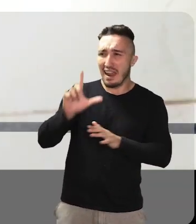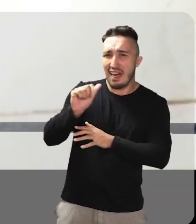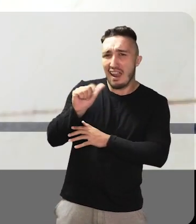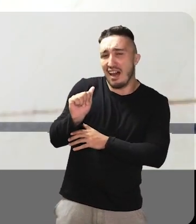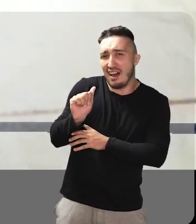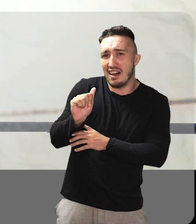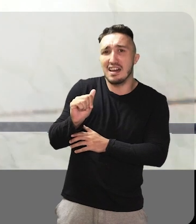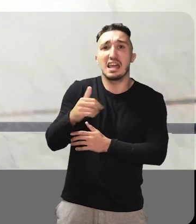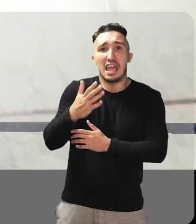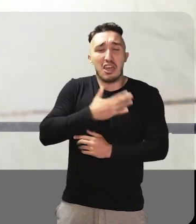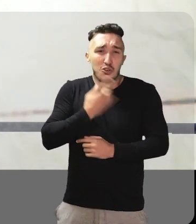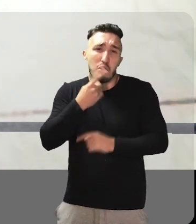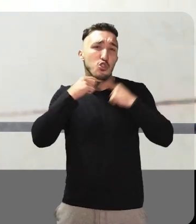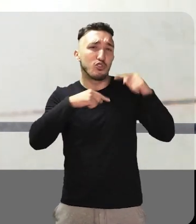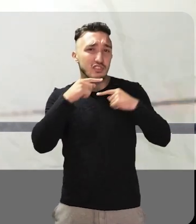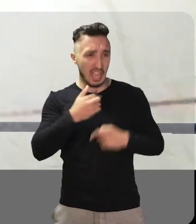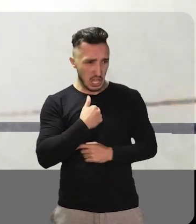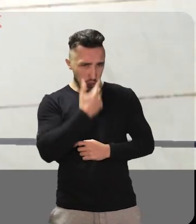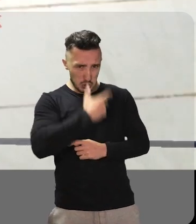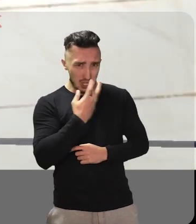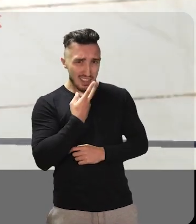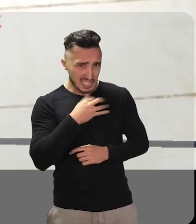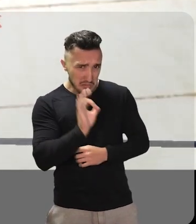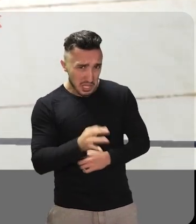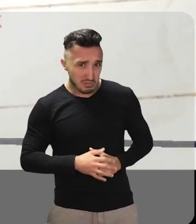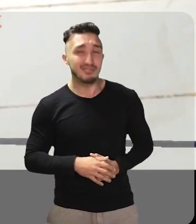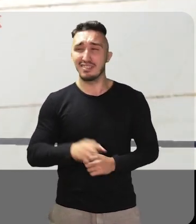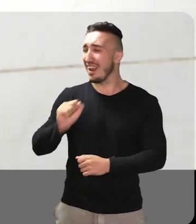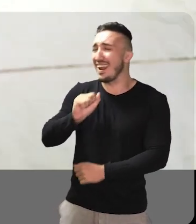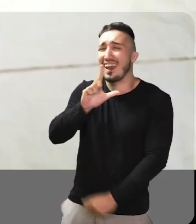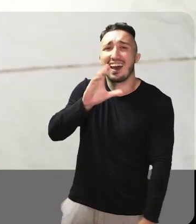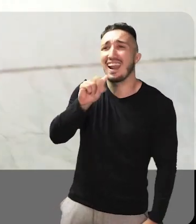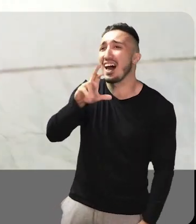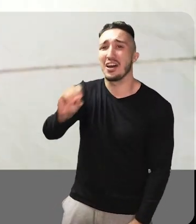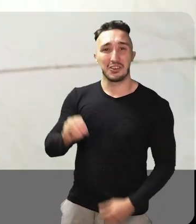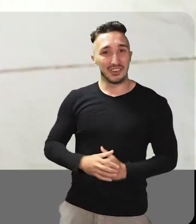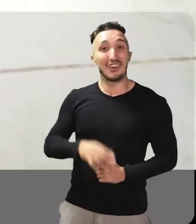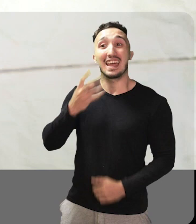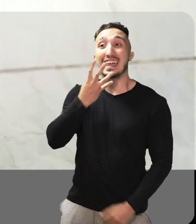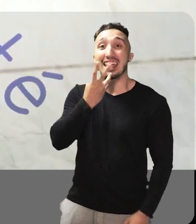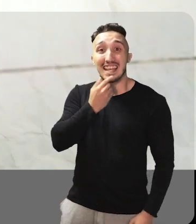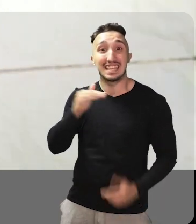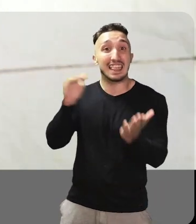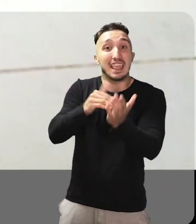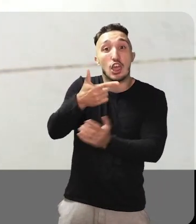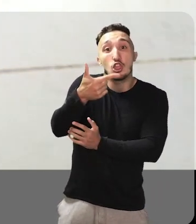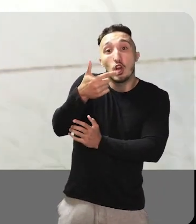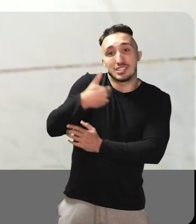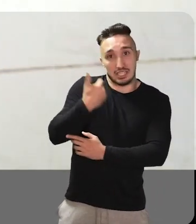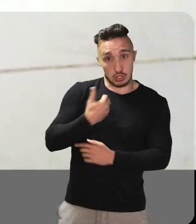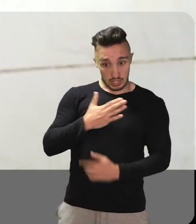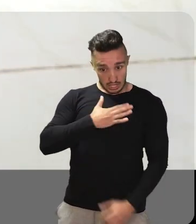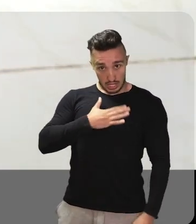Mas, mas, mas, Lala! Eu tenho uma dúvida! Eu sou mesmo criança? Mas é claro, Zequinha! Criança vai até